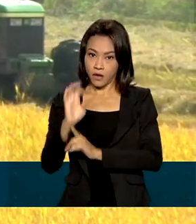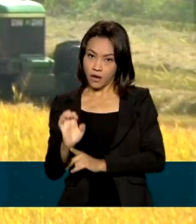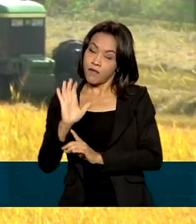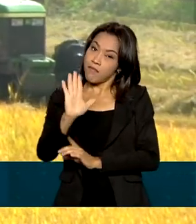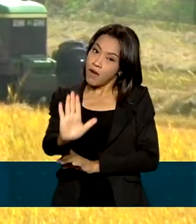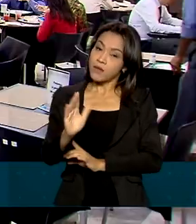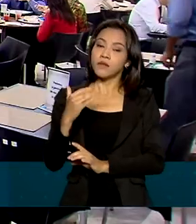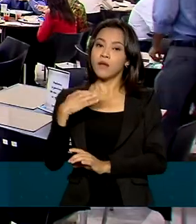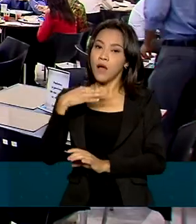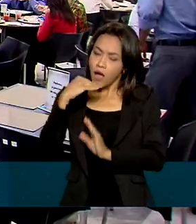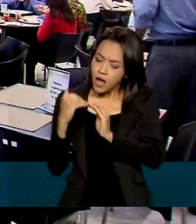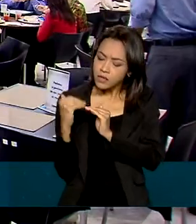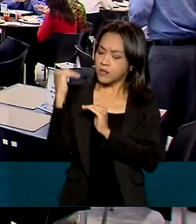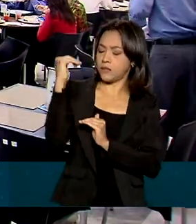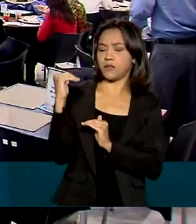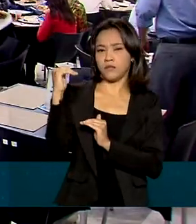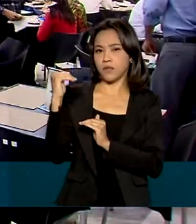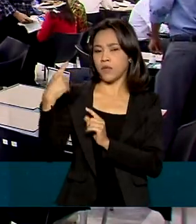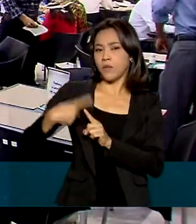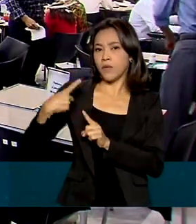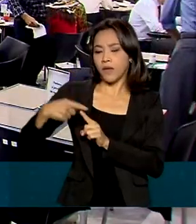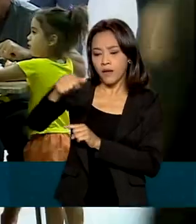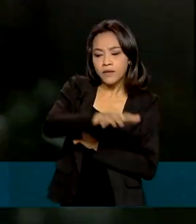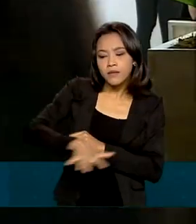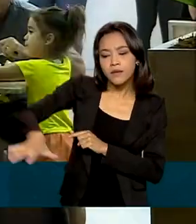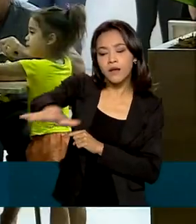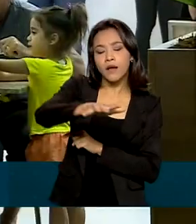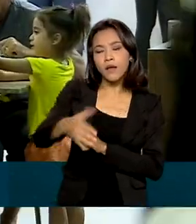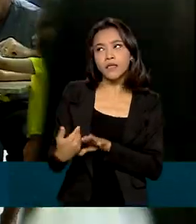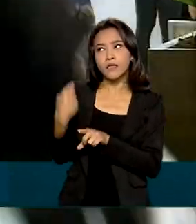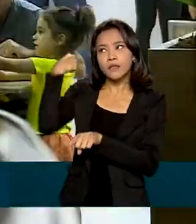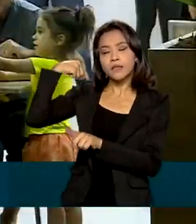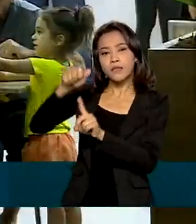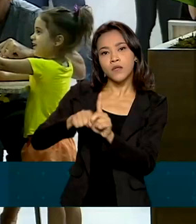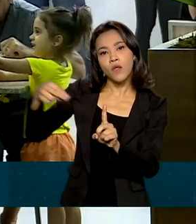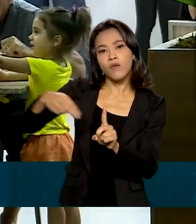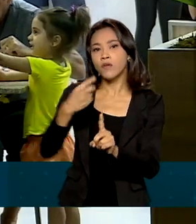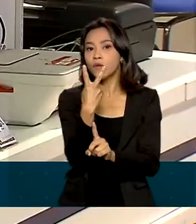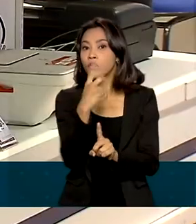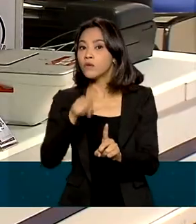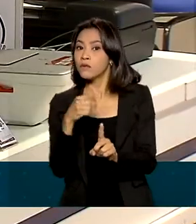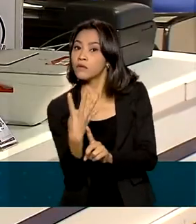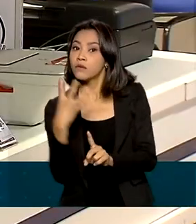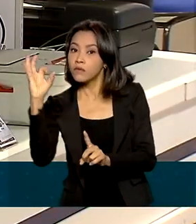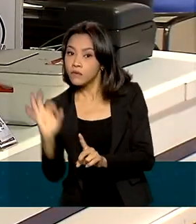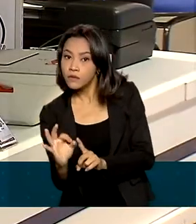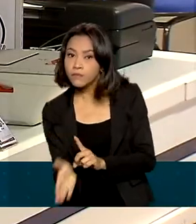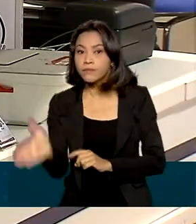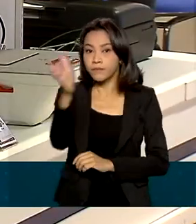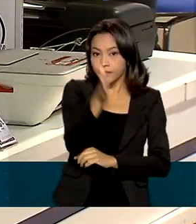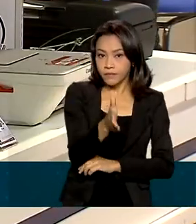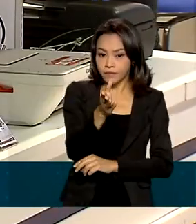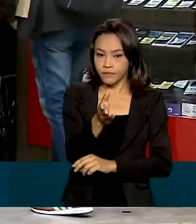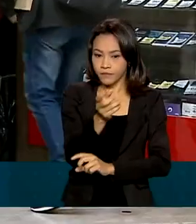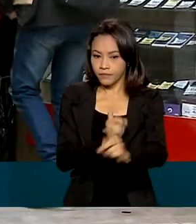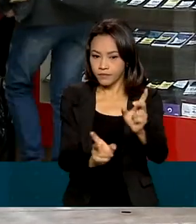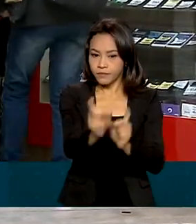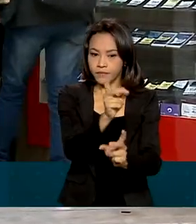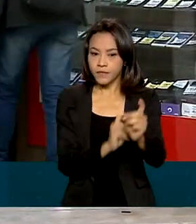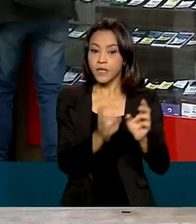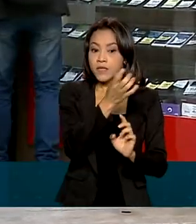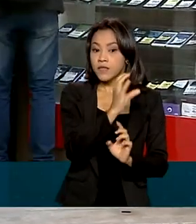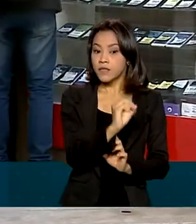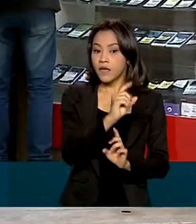acima do esperado, uma vez que o setor de serviços em novembro cresceu 2,4%, o comércio, o varejo cresceu 0